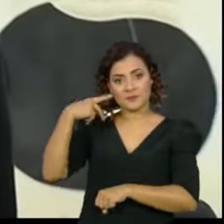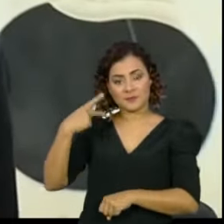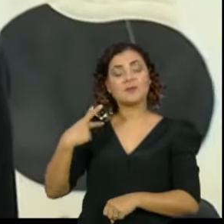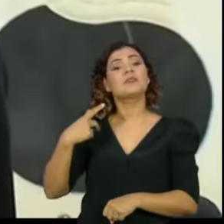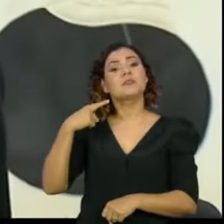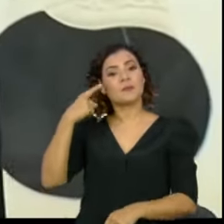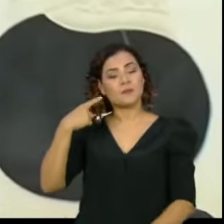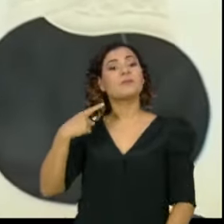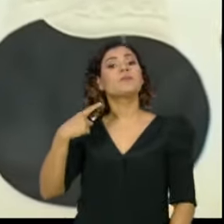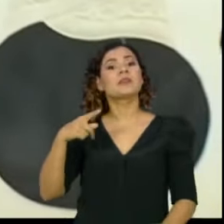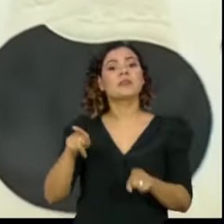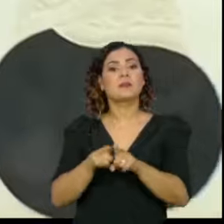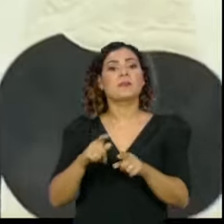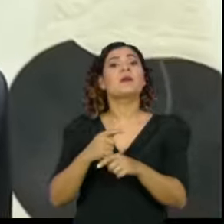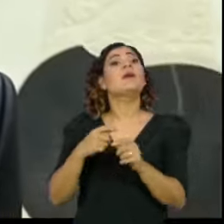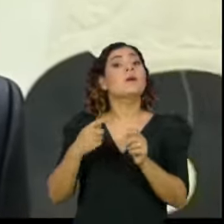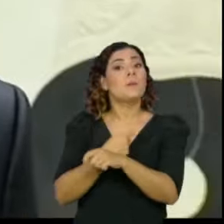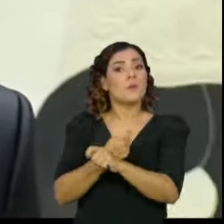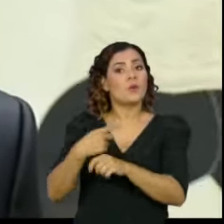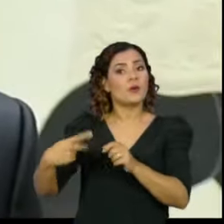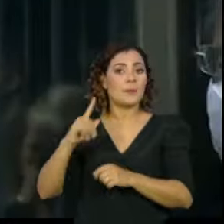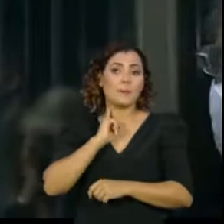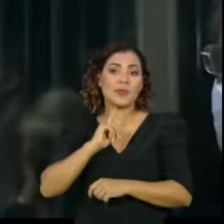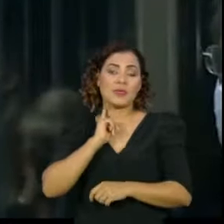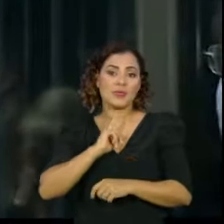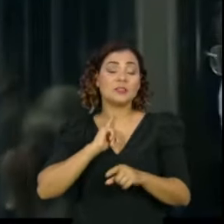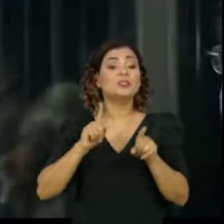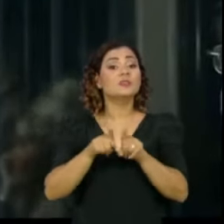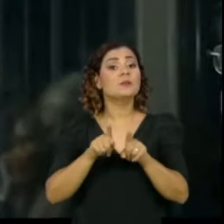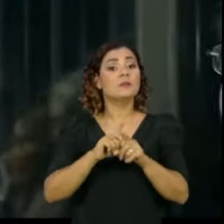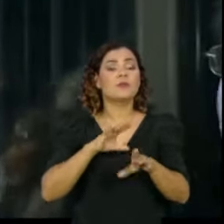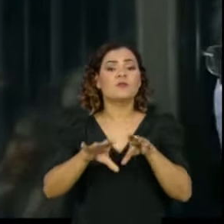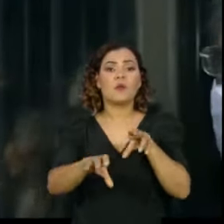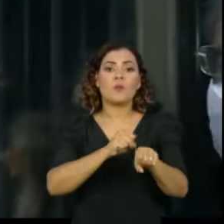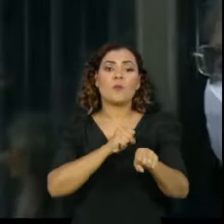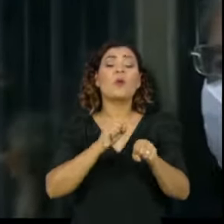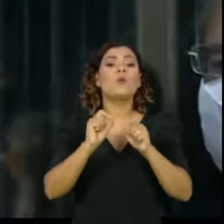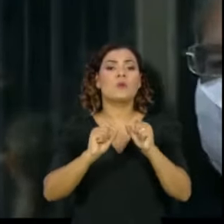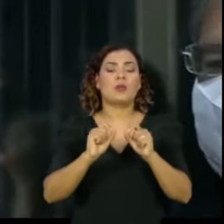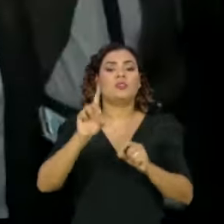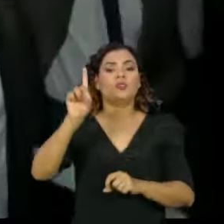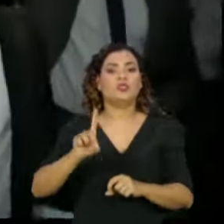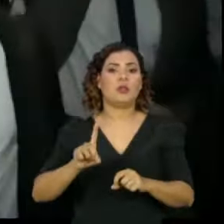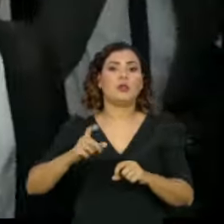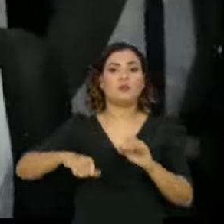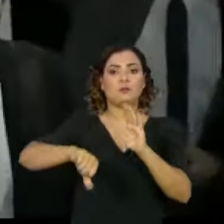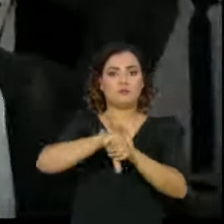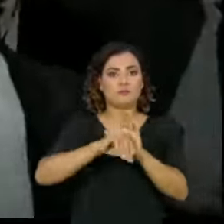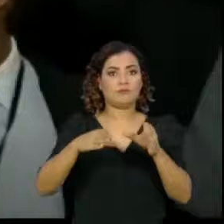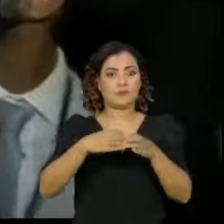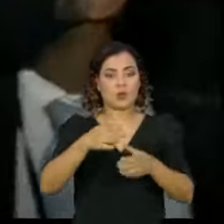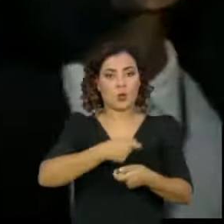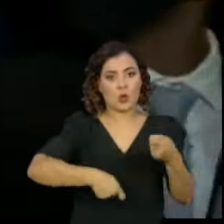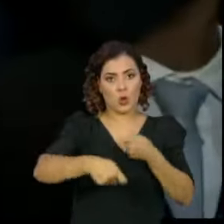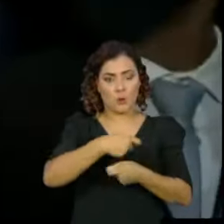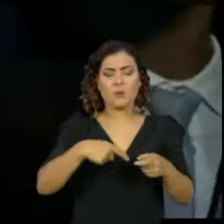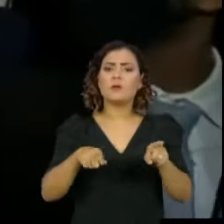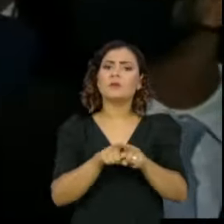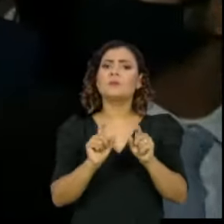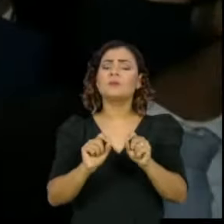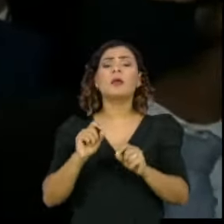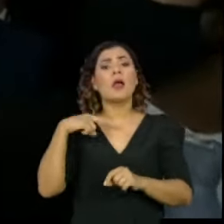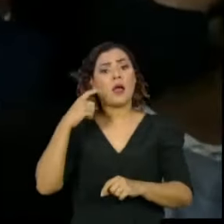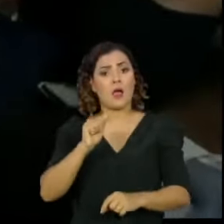Pontifícia Universidade Católica de Minas Gerais, especializou-se em Direito Penal Econômico. Foi conselheiro da Ordem dos